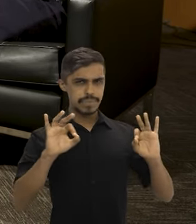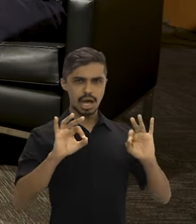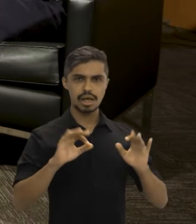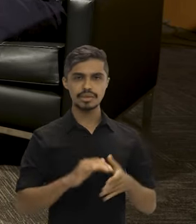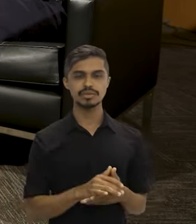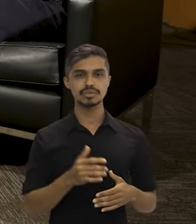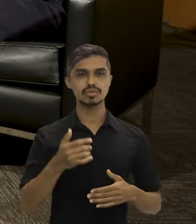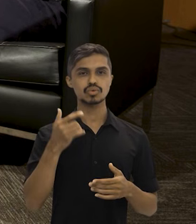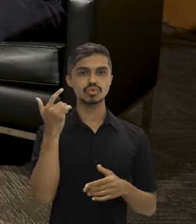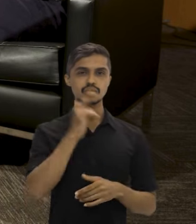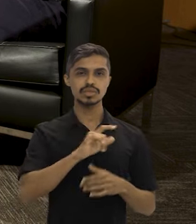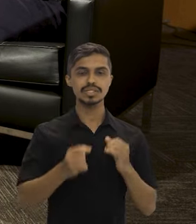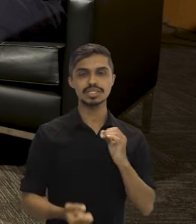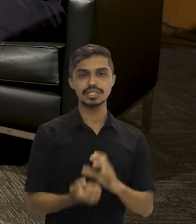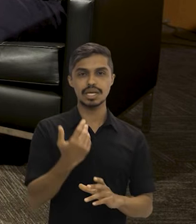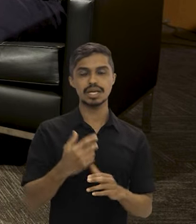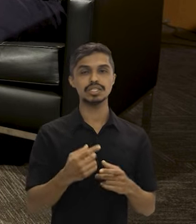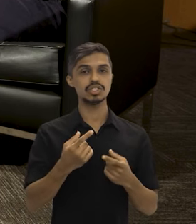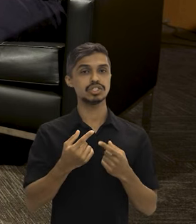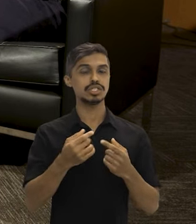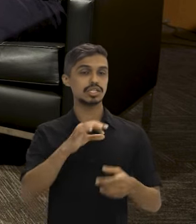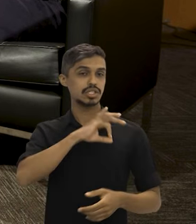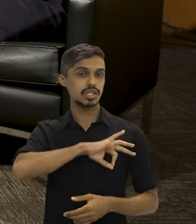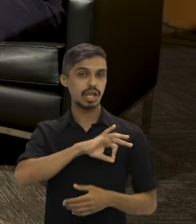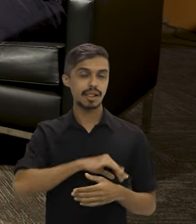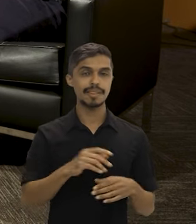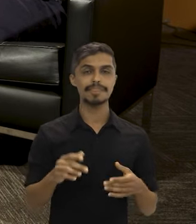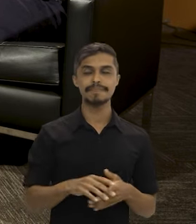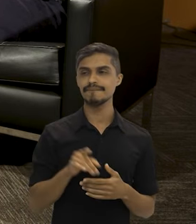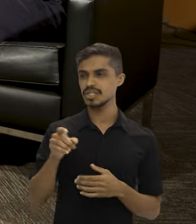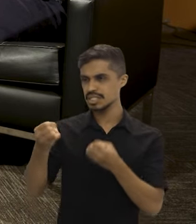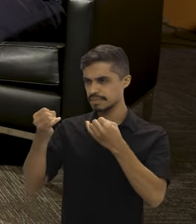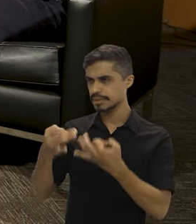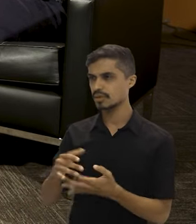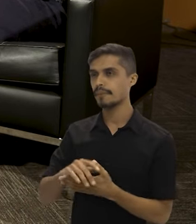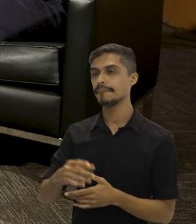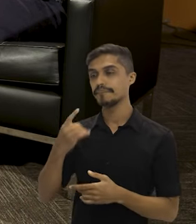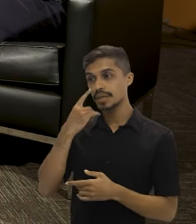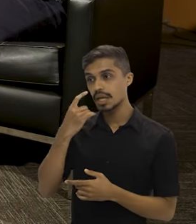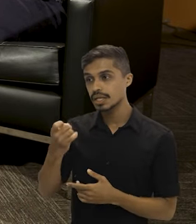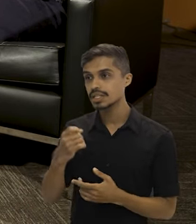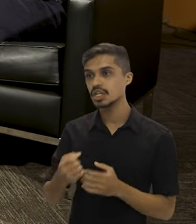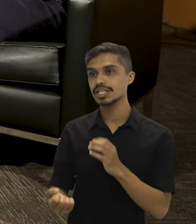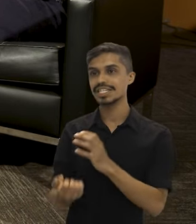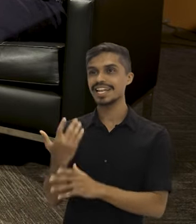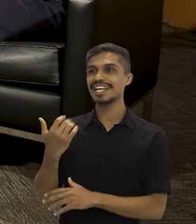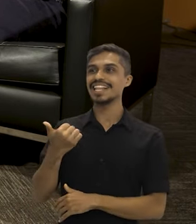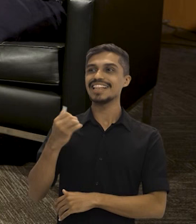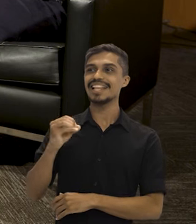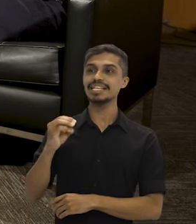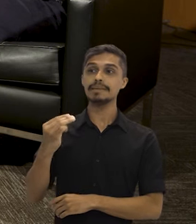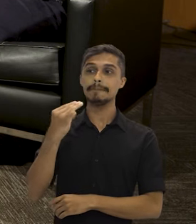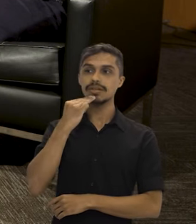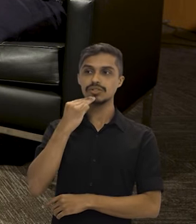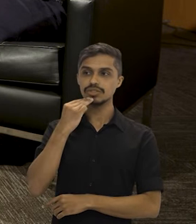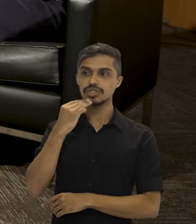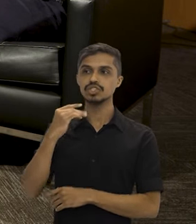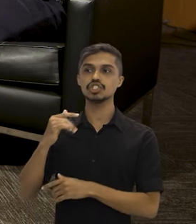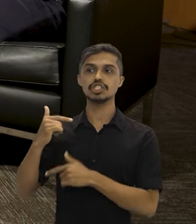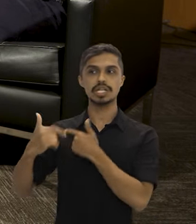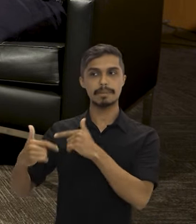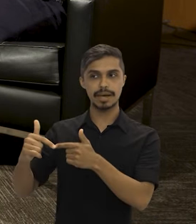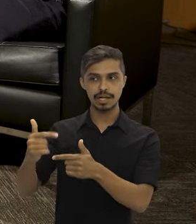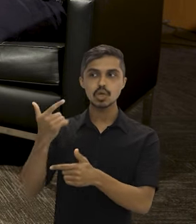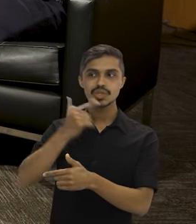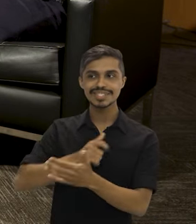excepcional de gerar emprego e renda também para a nossa população. Isso que senhora destacou, é importante, a previsão de geração de 10 milhões de empregos